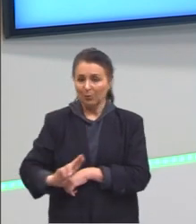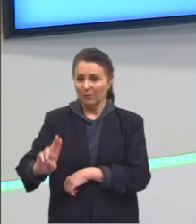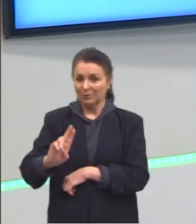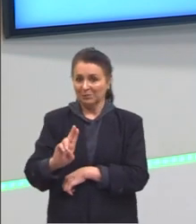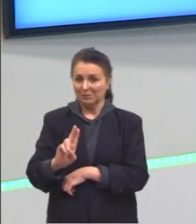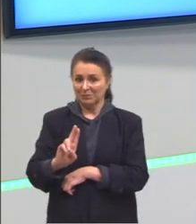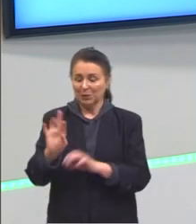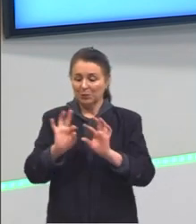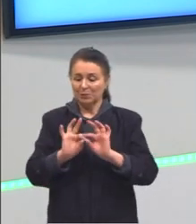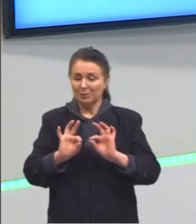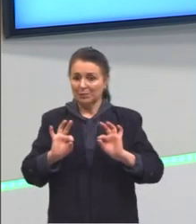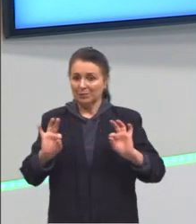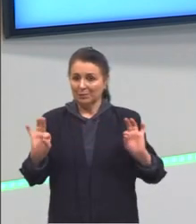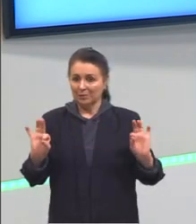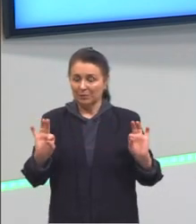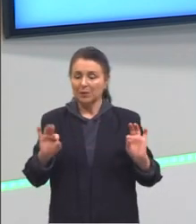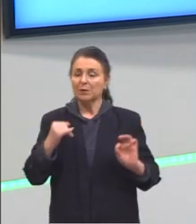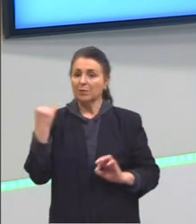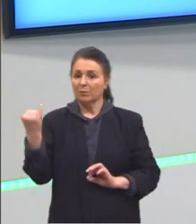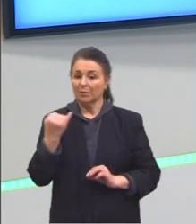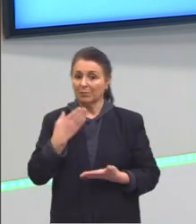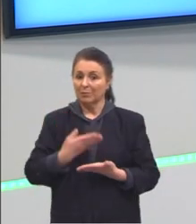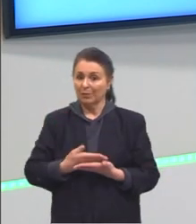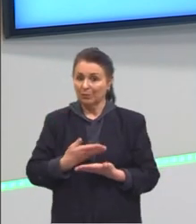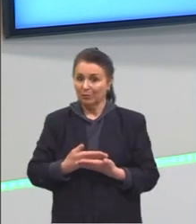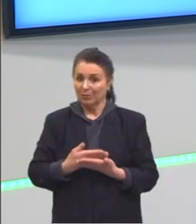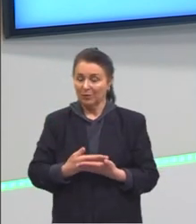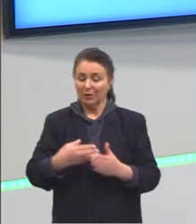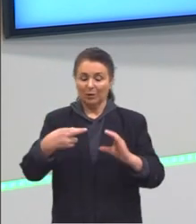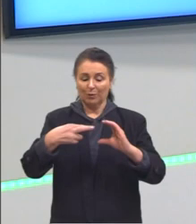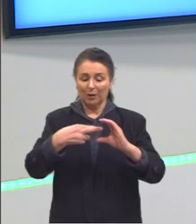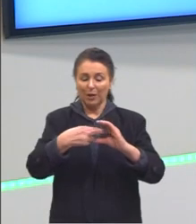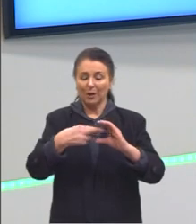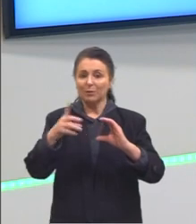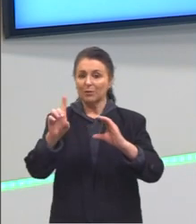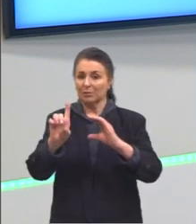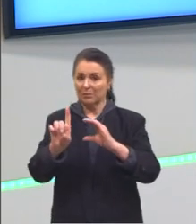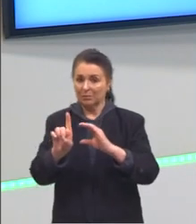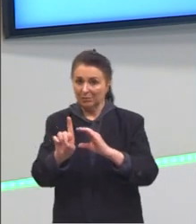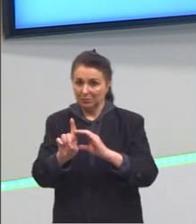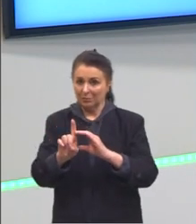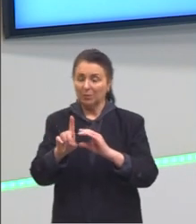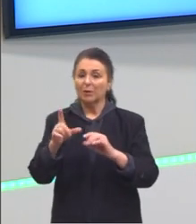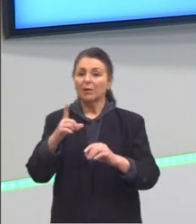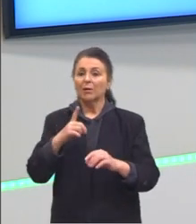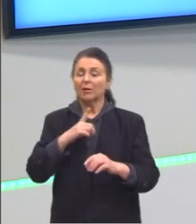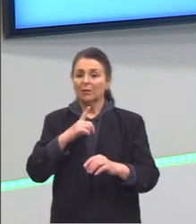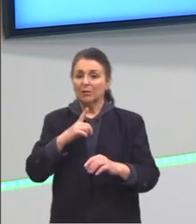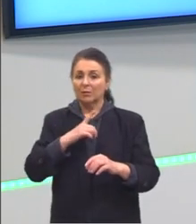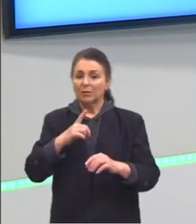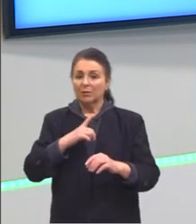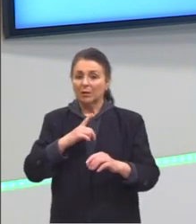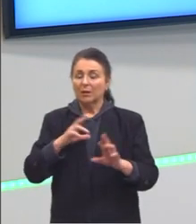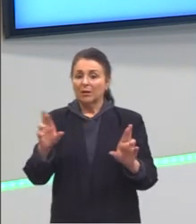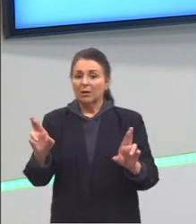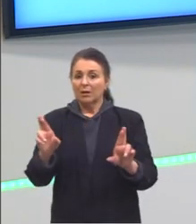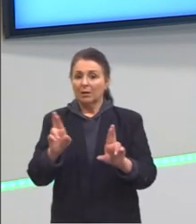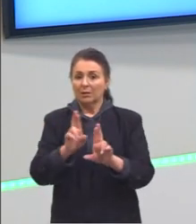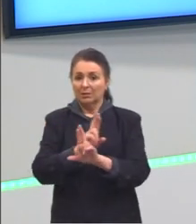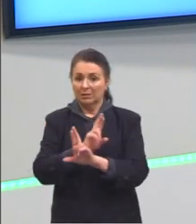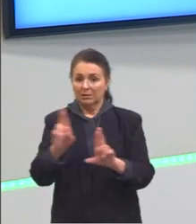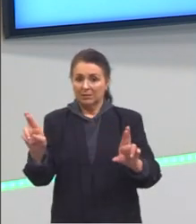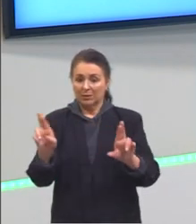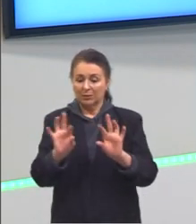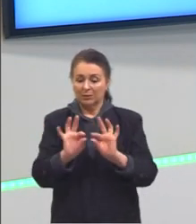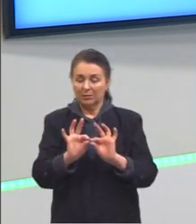fundamentais no nosso estudo, é o raio e o diâmetro por possuírem também essa relação entre as